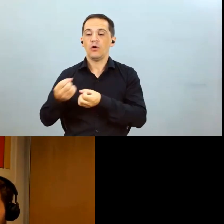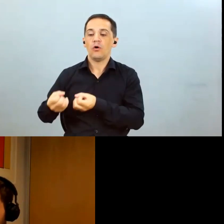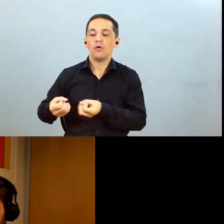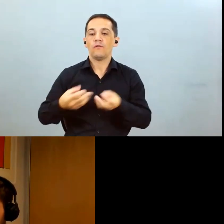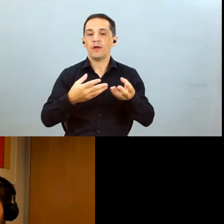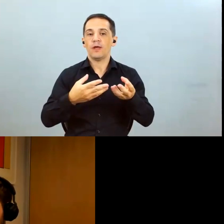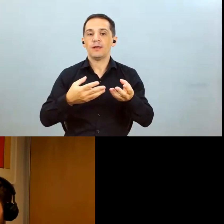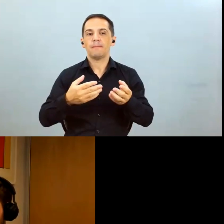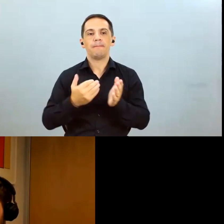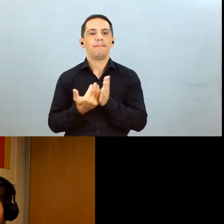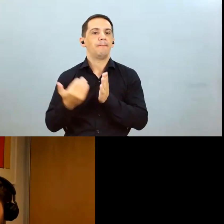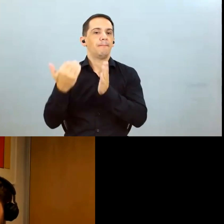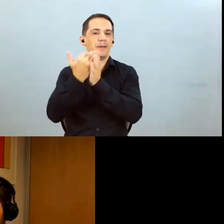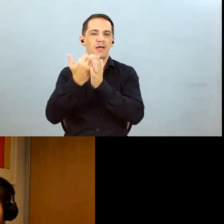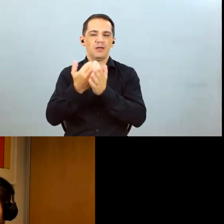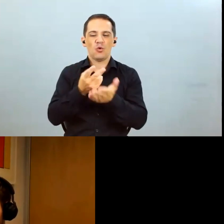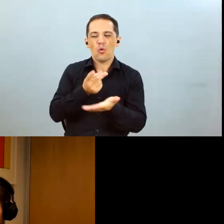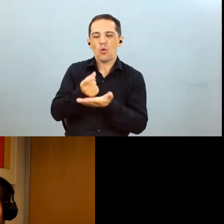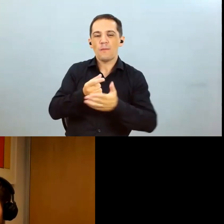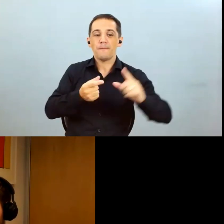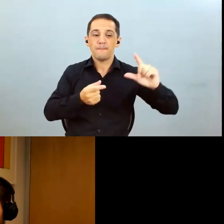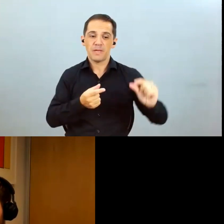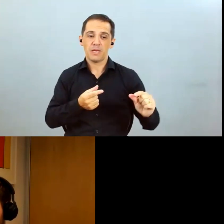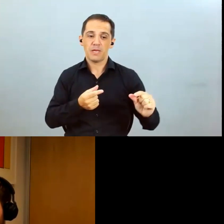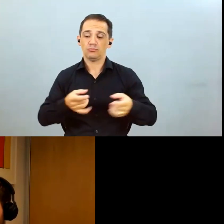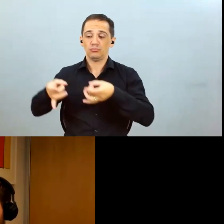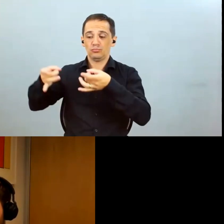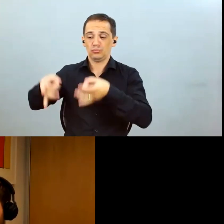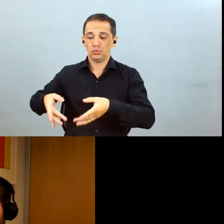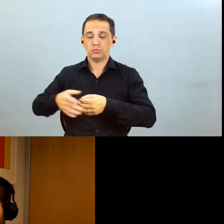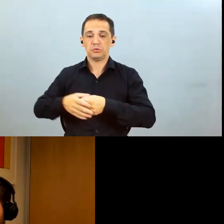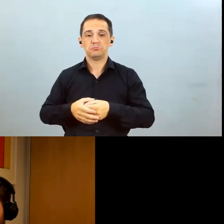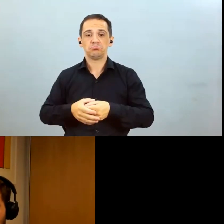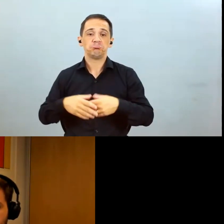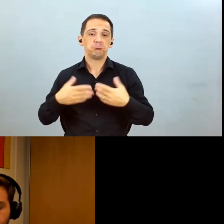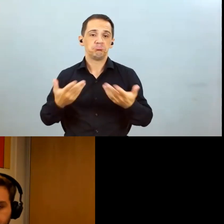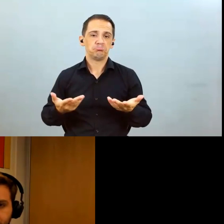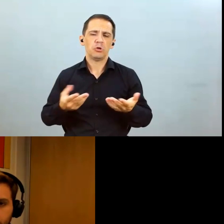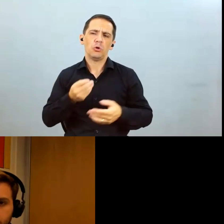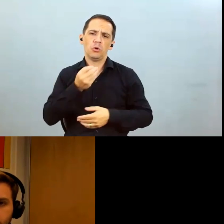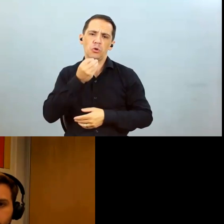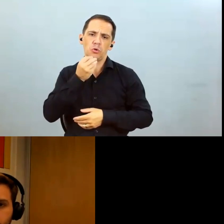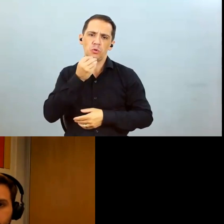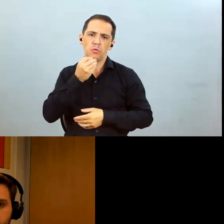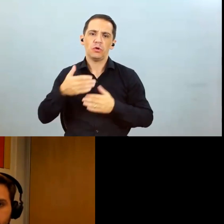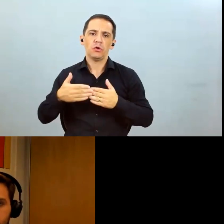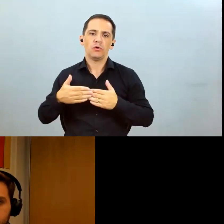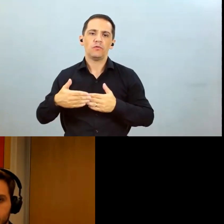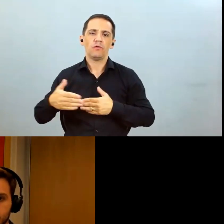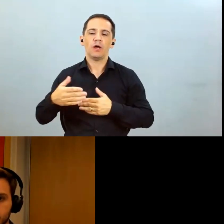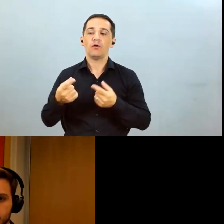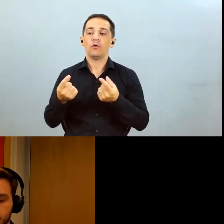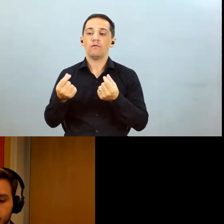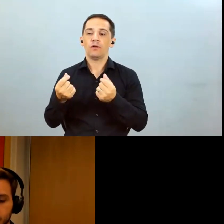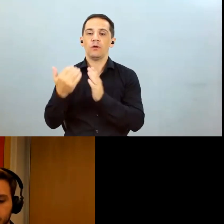que não tenha disputa pelo produto e aí é natural que os prêmios não se valorizem muito e